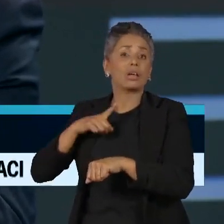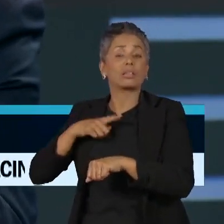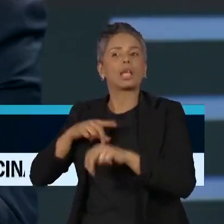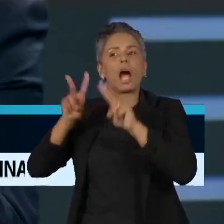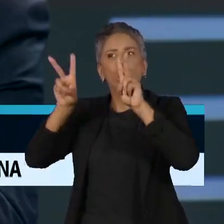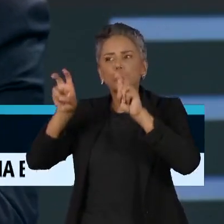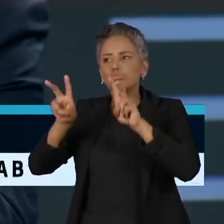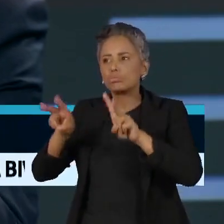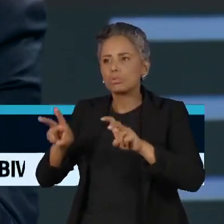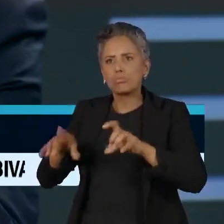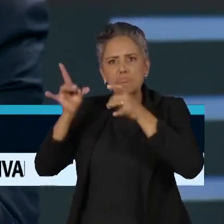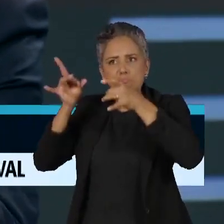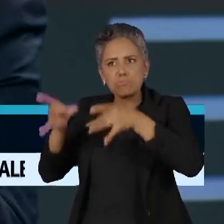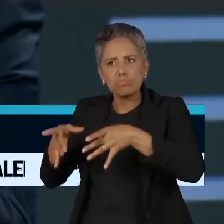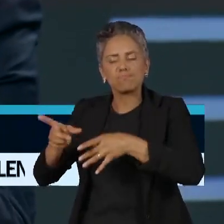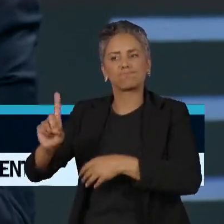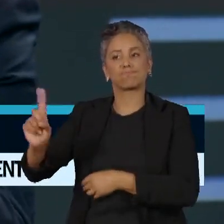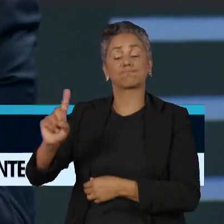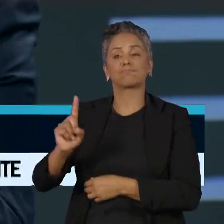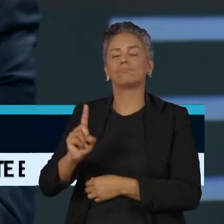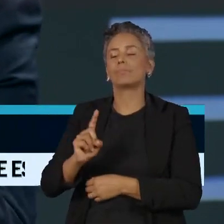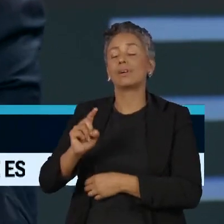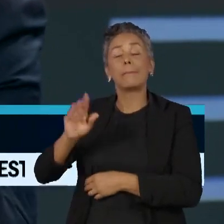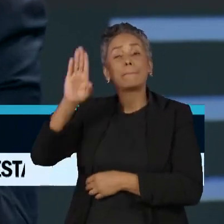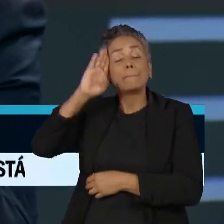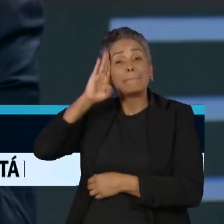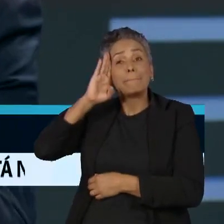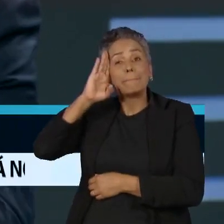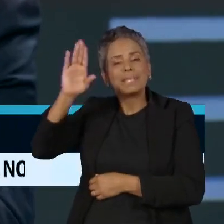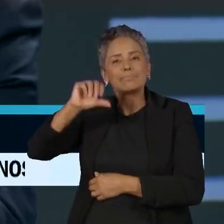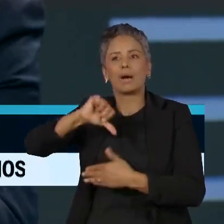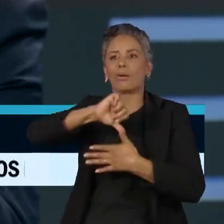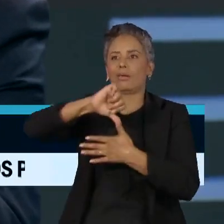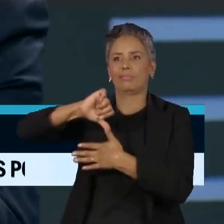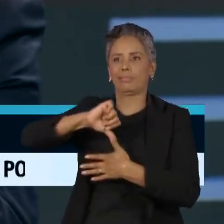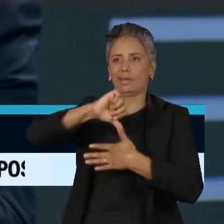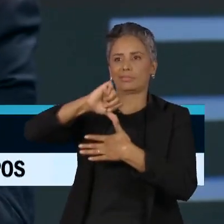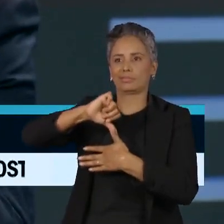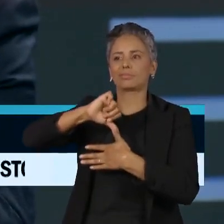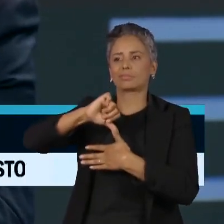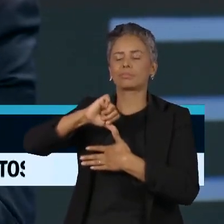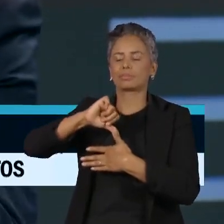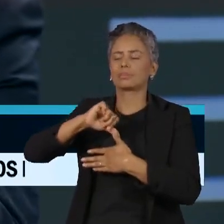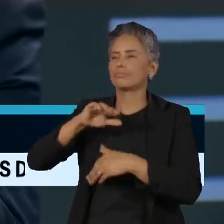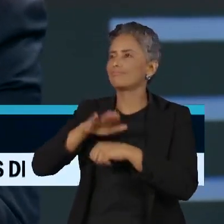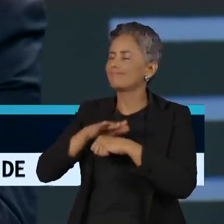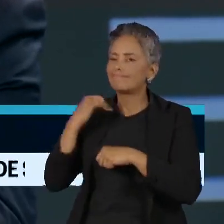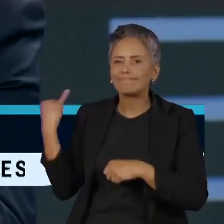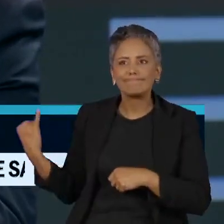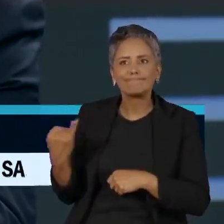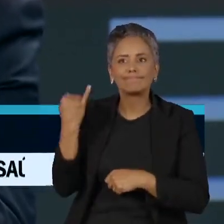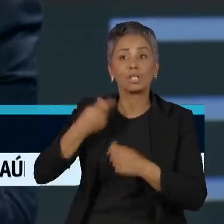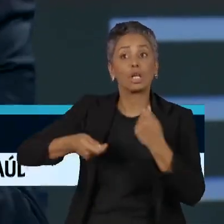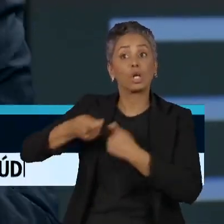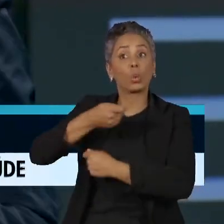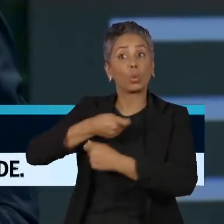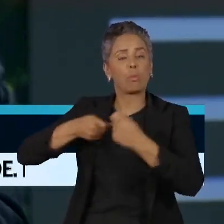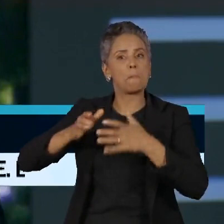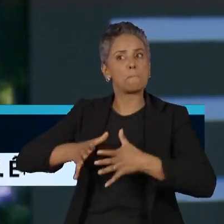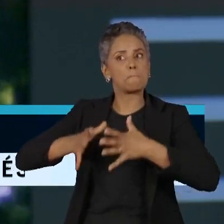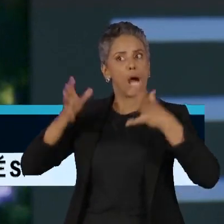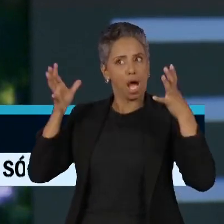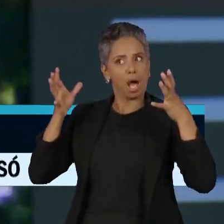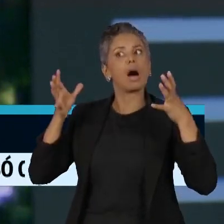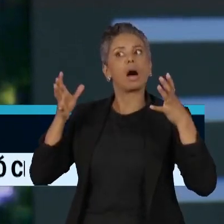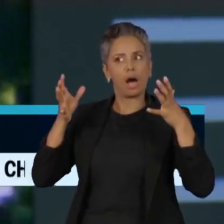na América, particularmente na América do Sul, é fundamental, é o maior país da região, é o país de maior economia, a economia mais complexa e, portanto,